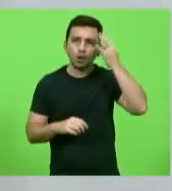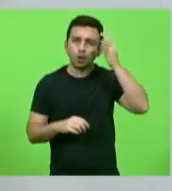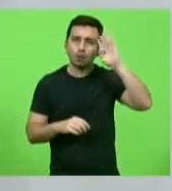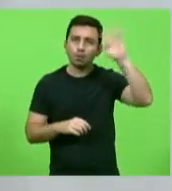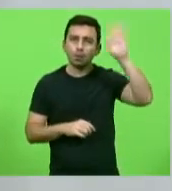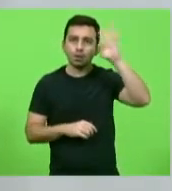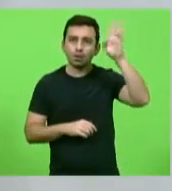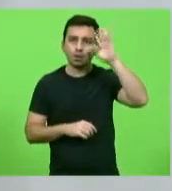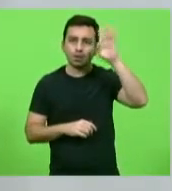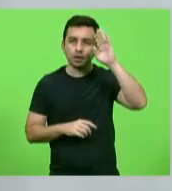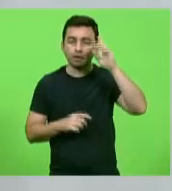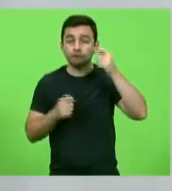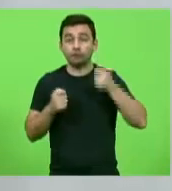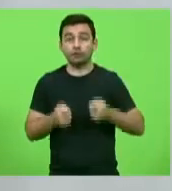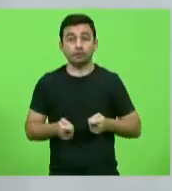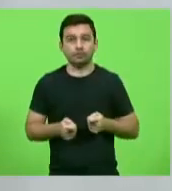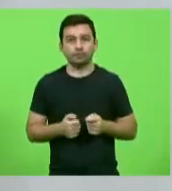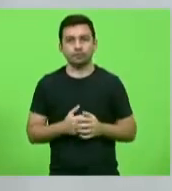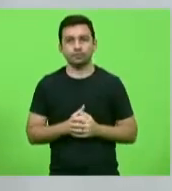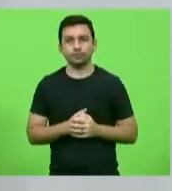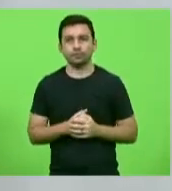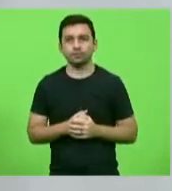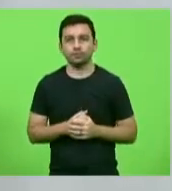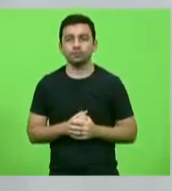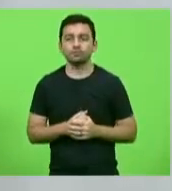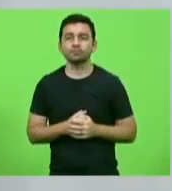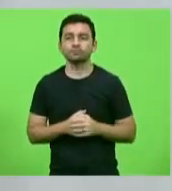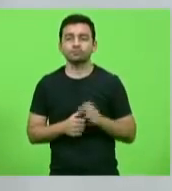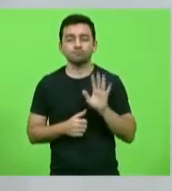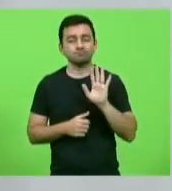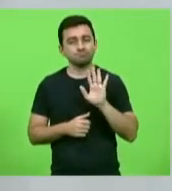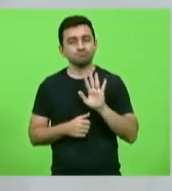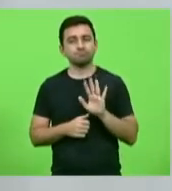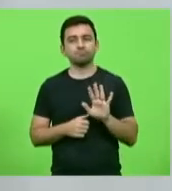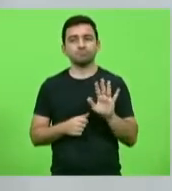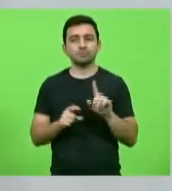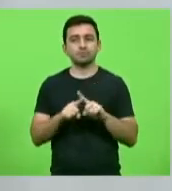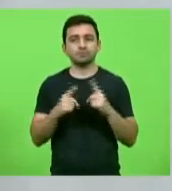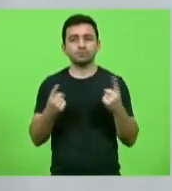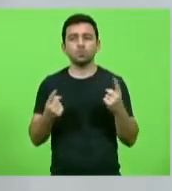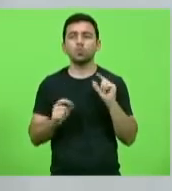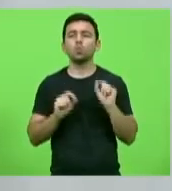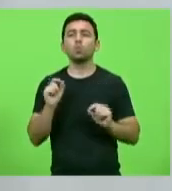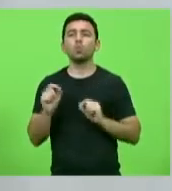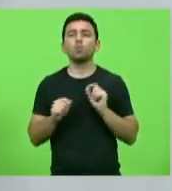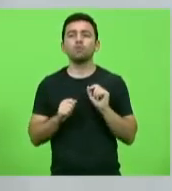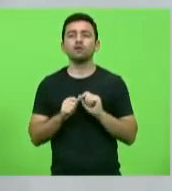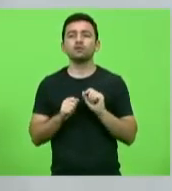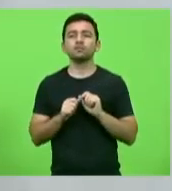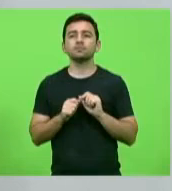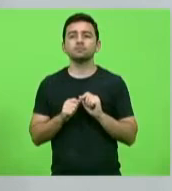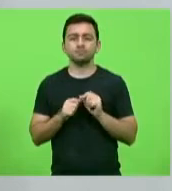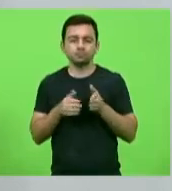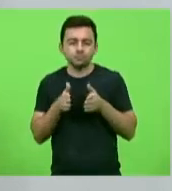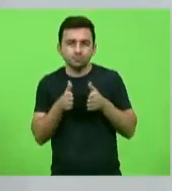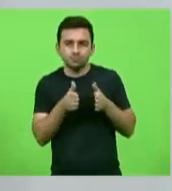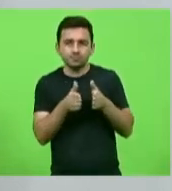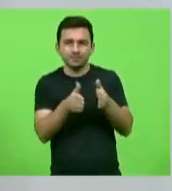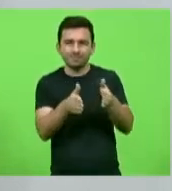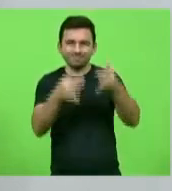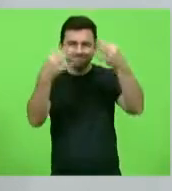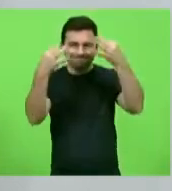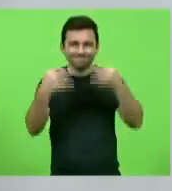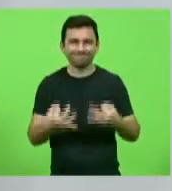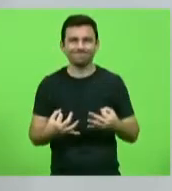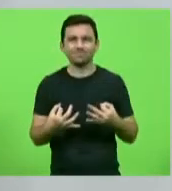convicção, mas o que fazer, qual é o caminho mais